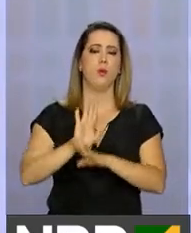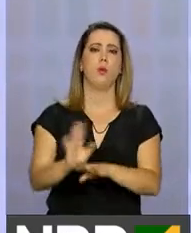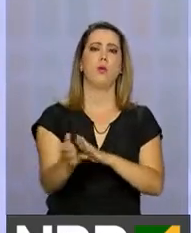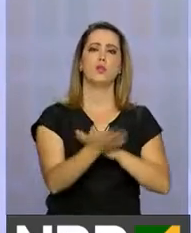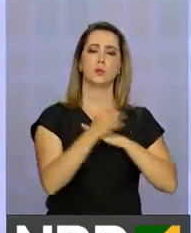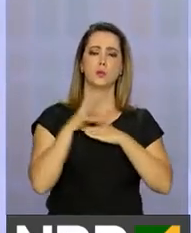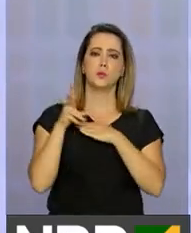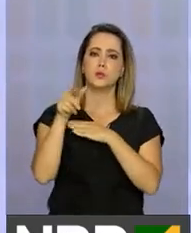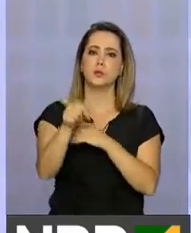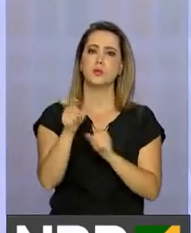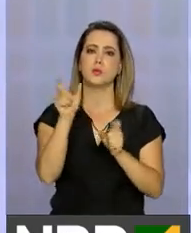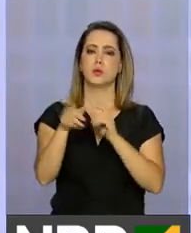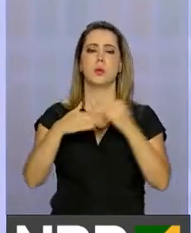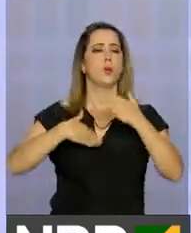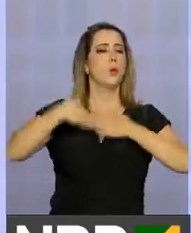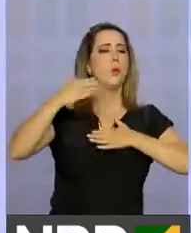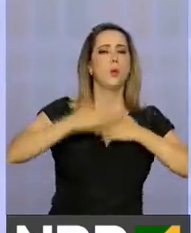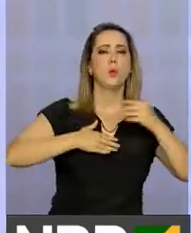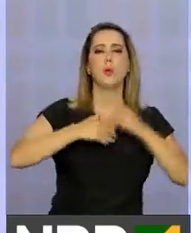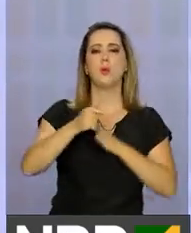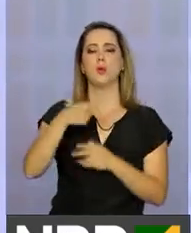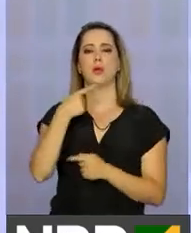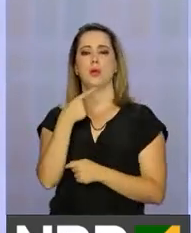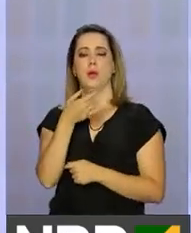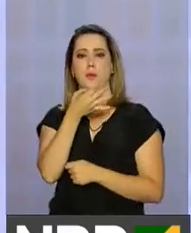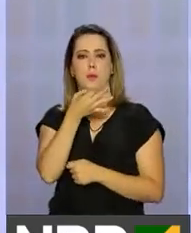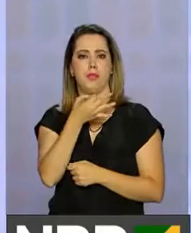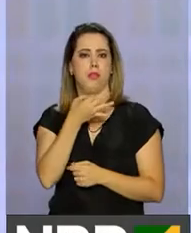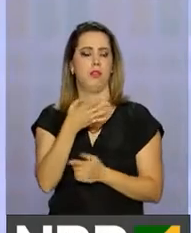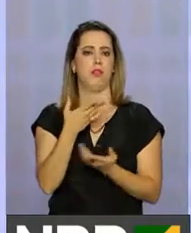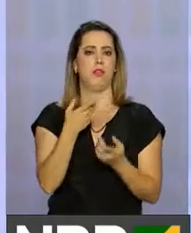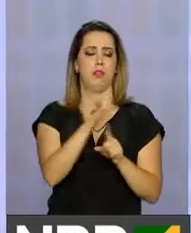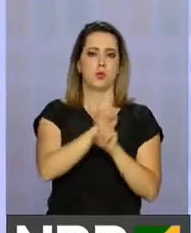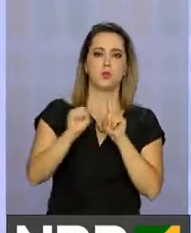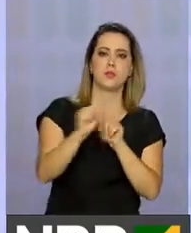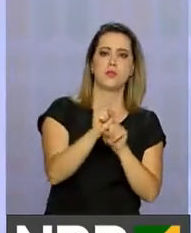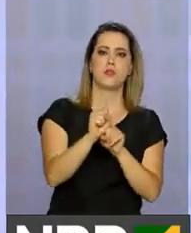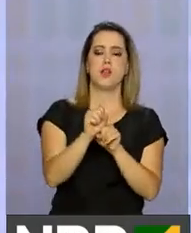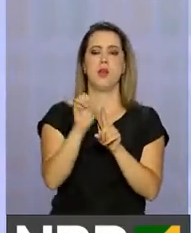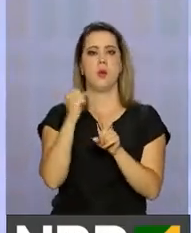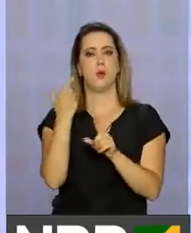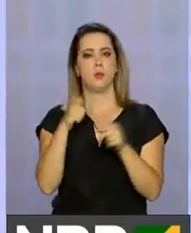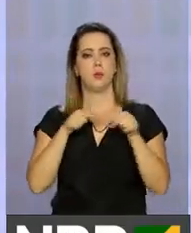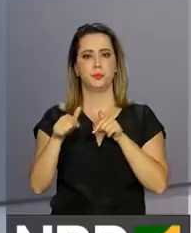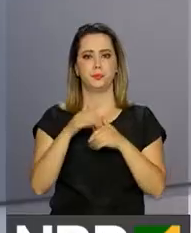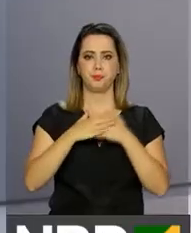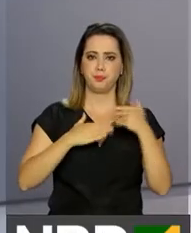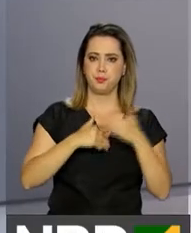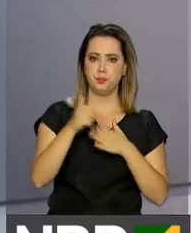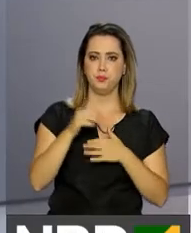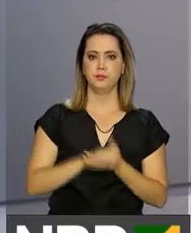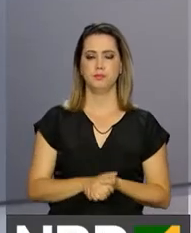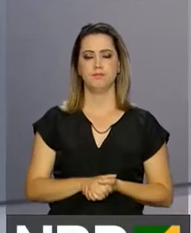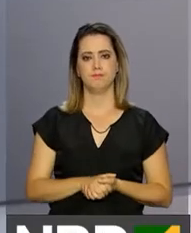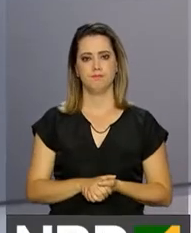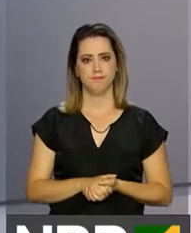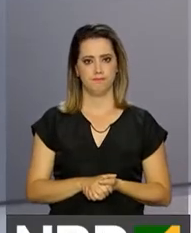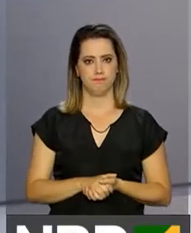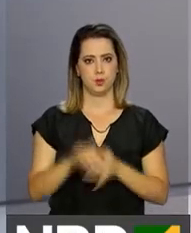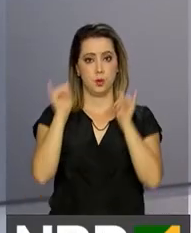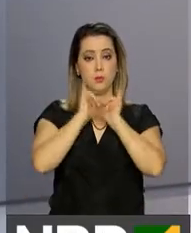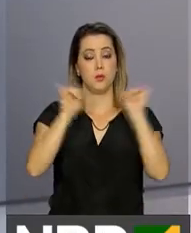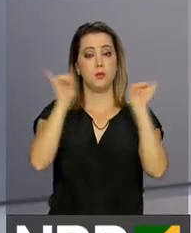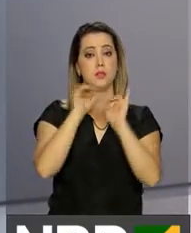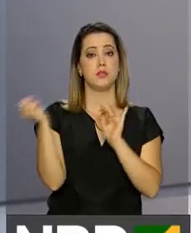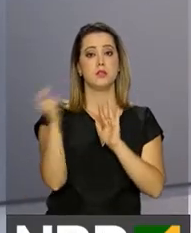de todos, independentemente da posição social ou profissional que ocupem. Foi publicada